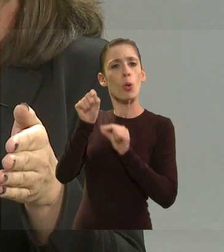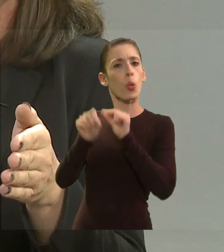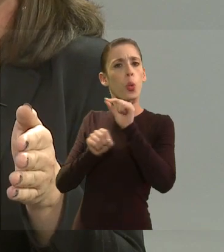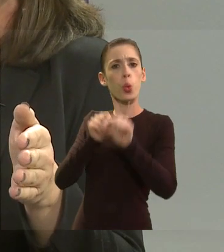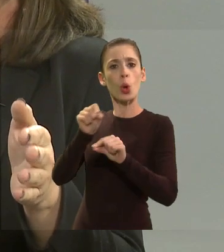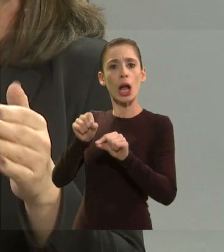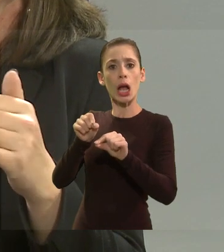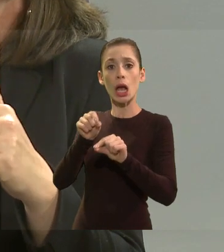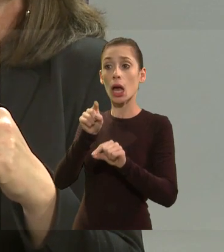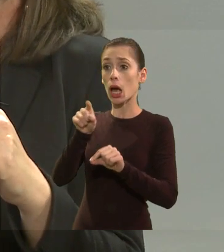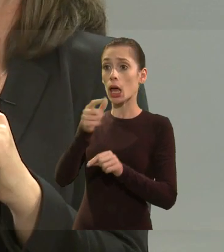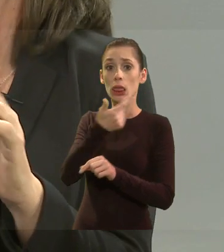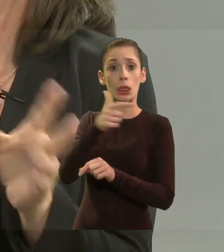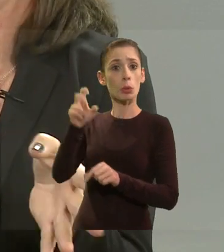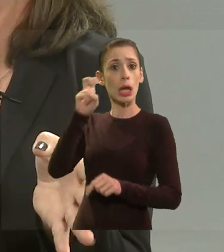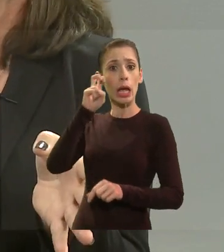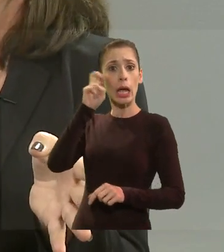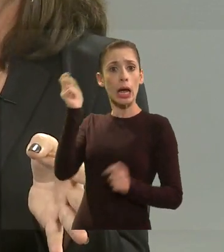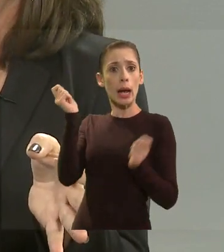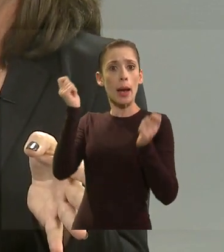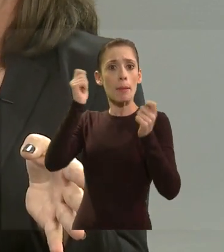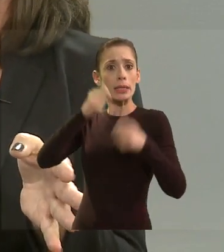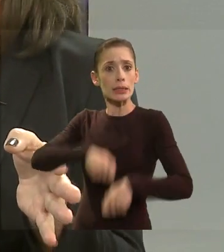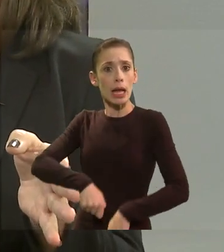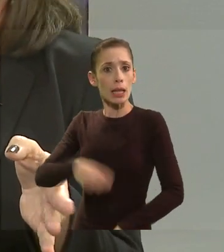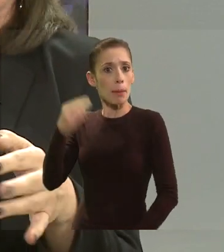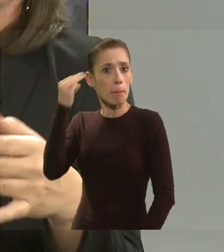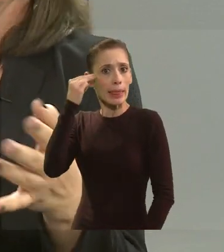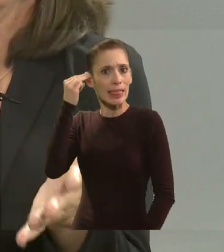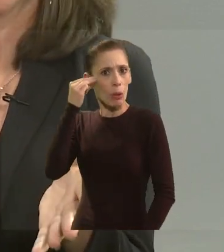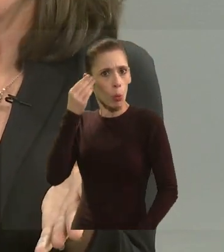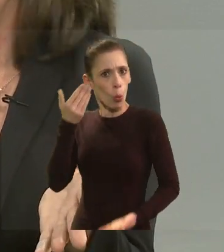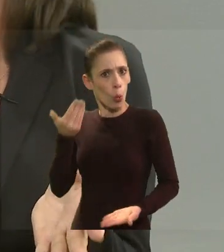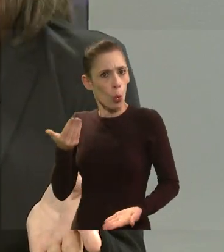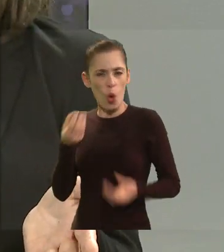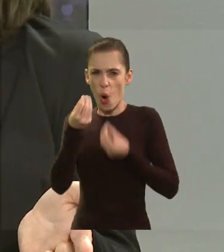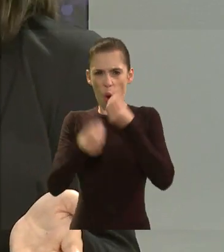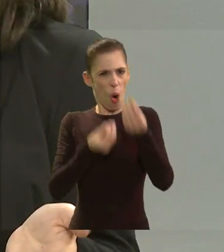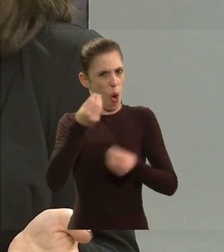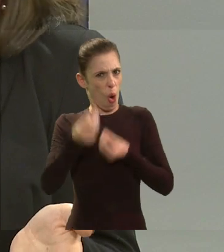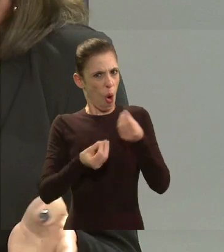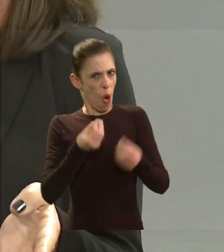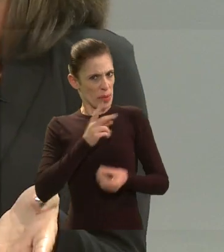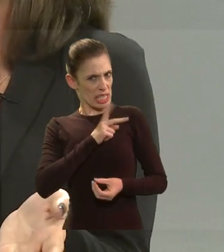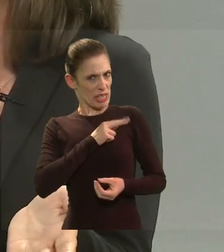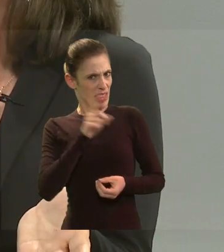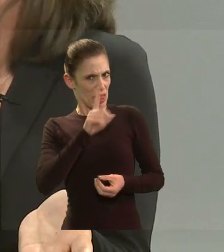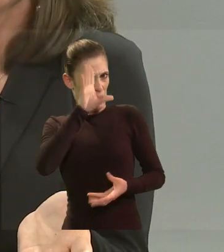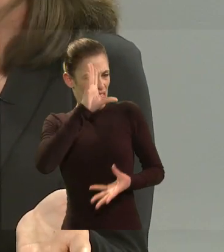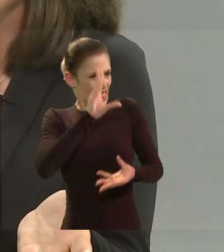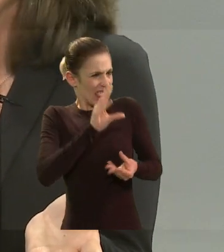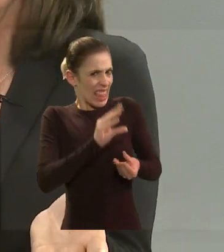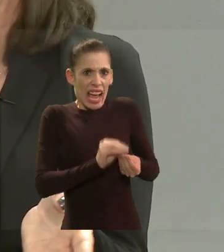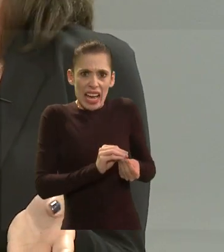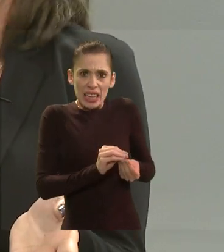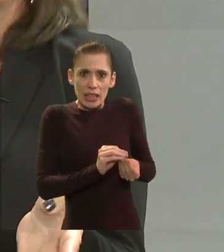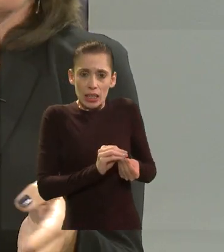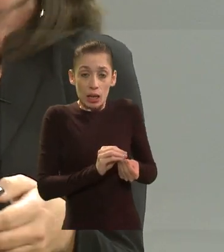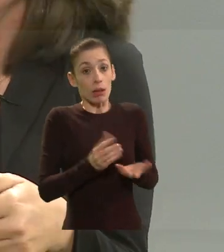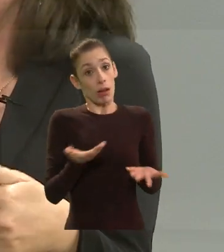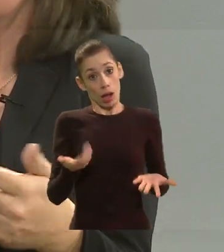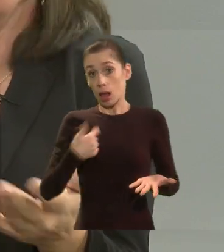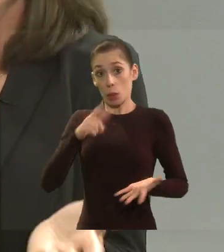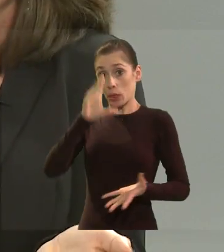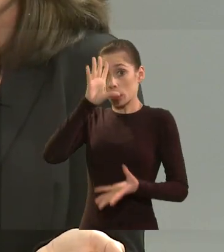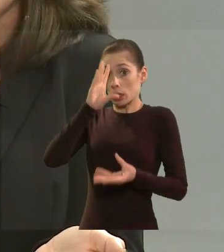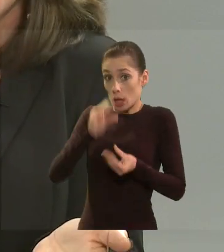interpretada como uma incapacidade, exemplo, Por exemplo, Ah, como é que não entende? Ah, não entendo, porque se eu ouvisse, né, perfeitamente,